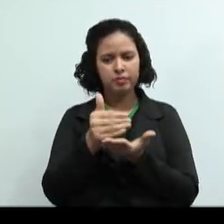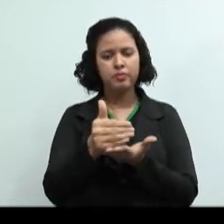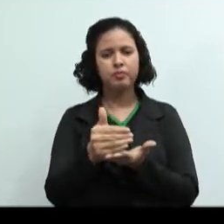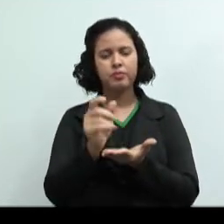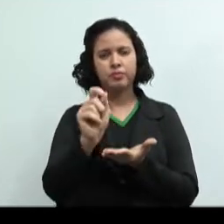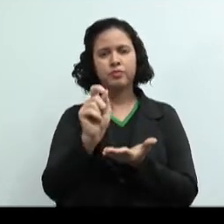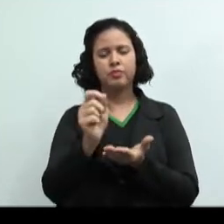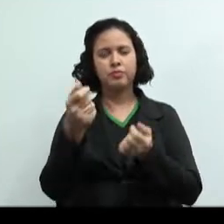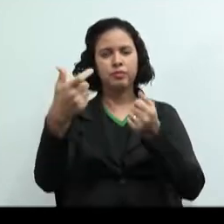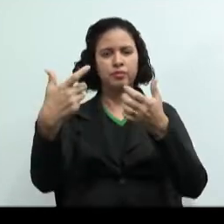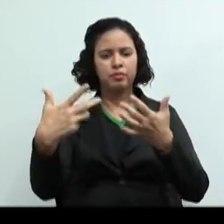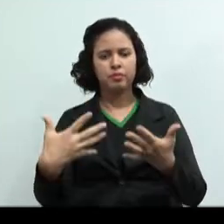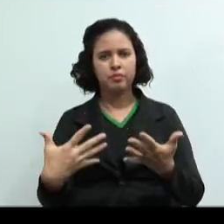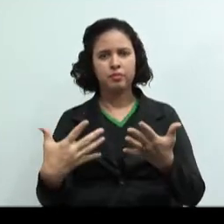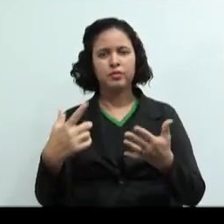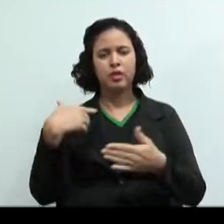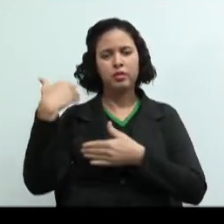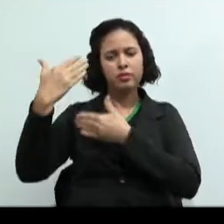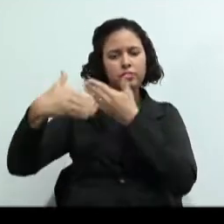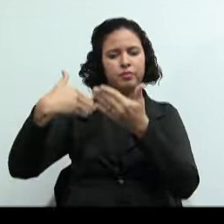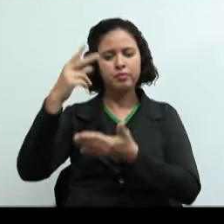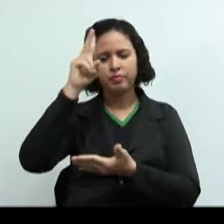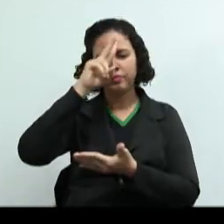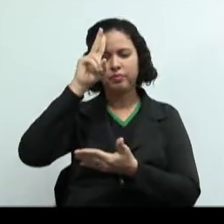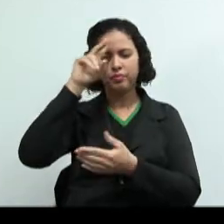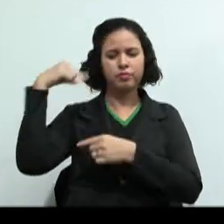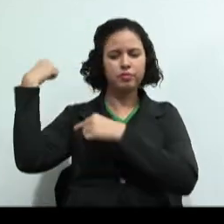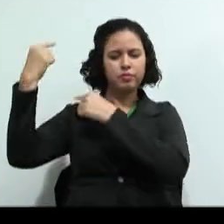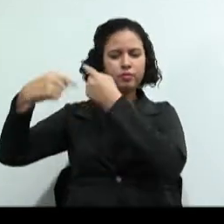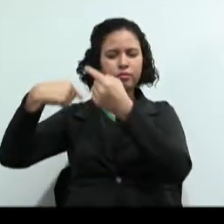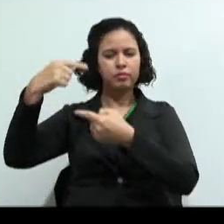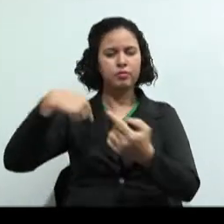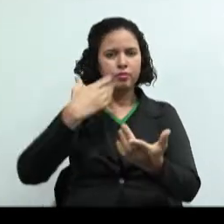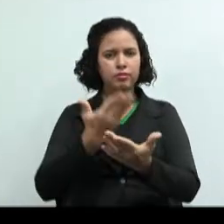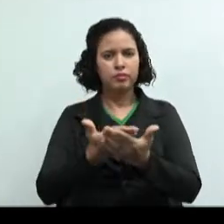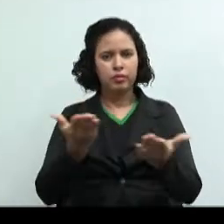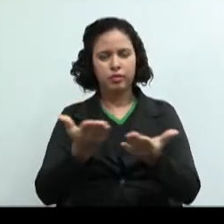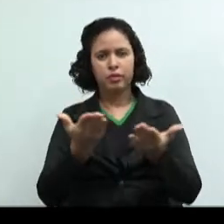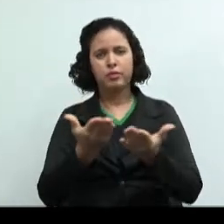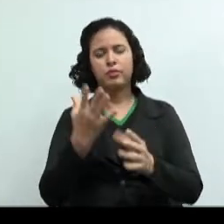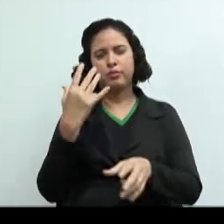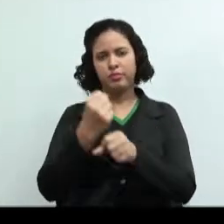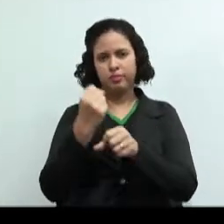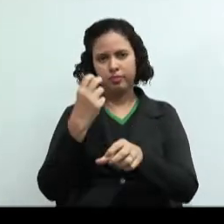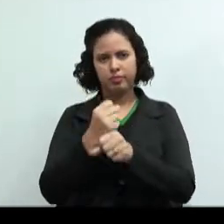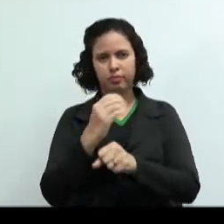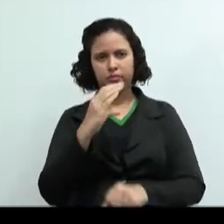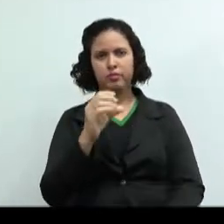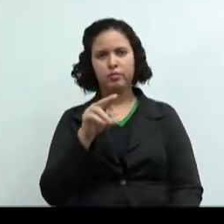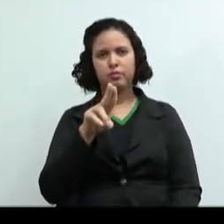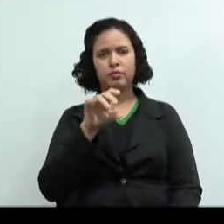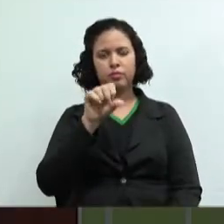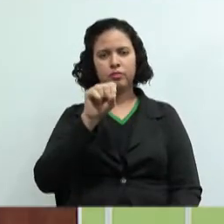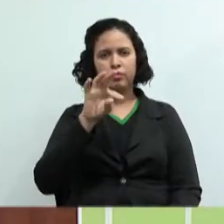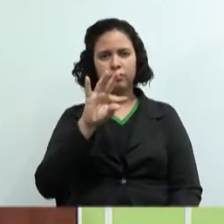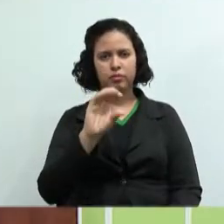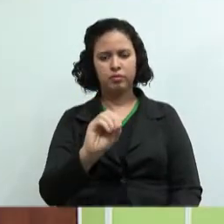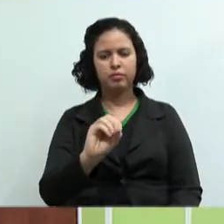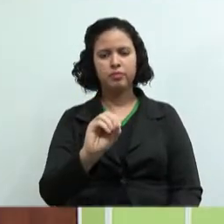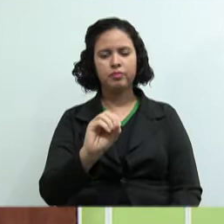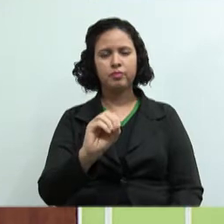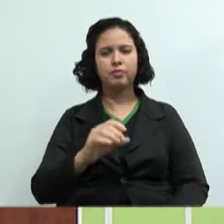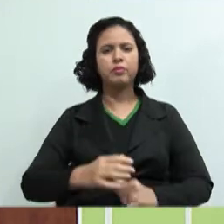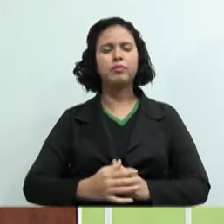falando sobre a evolução histórica da contabilidade de custo. Então aqui comigo, alunos.